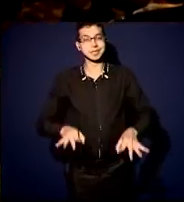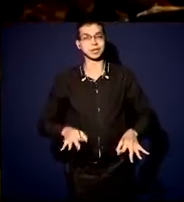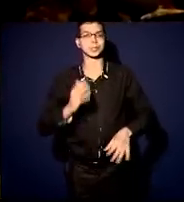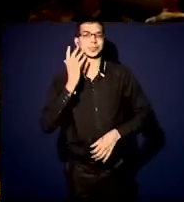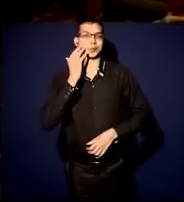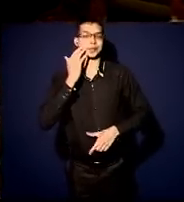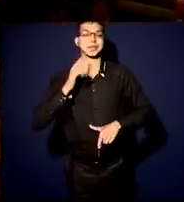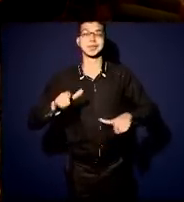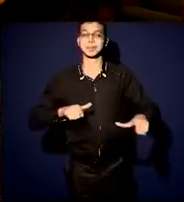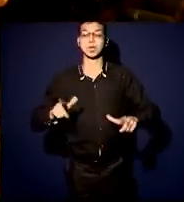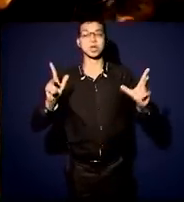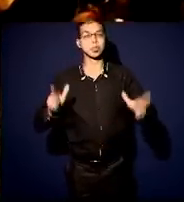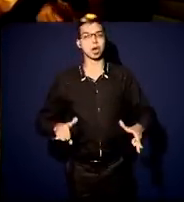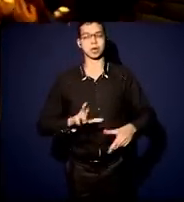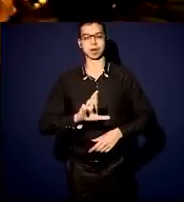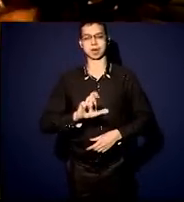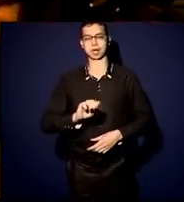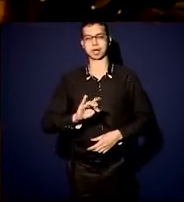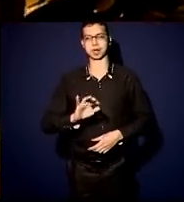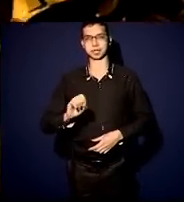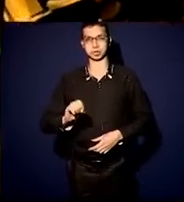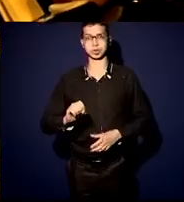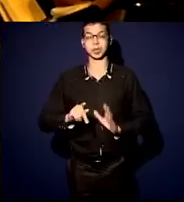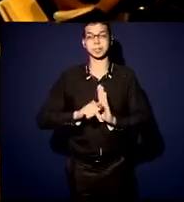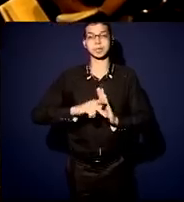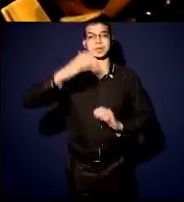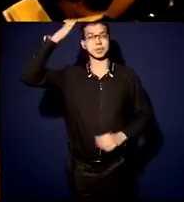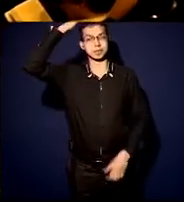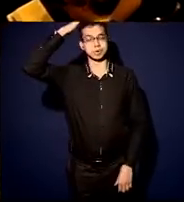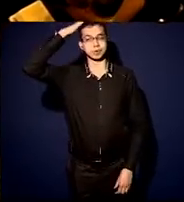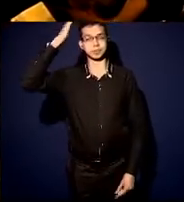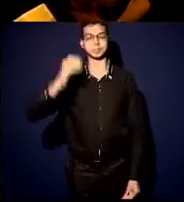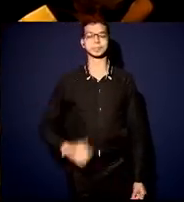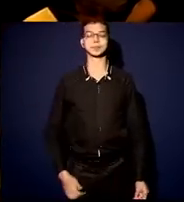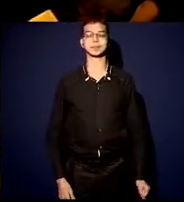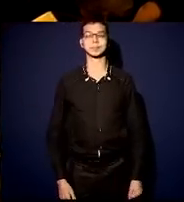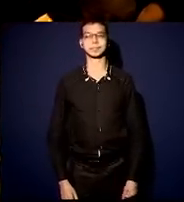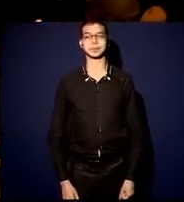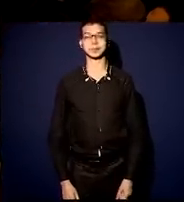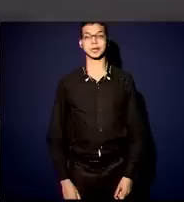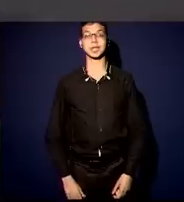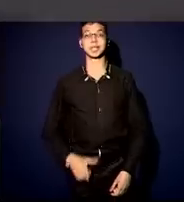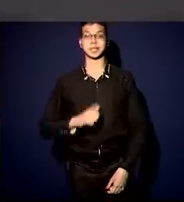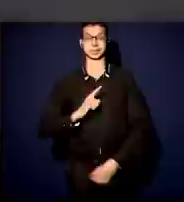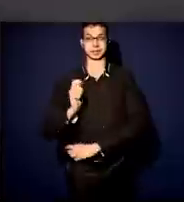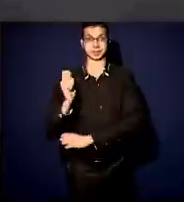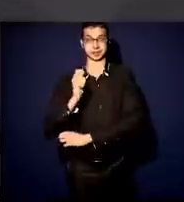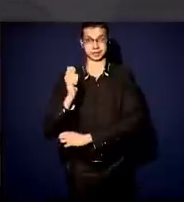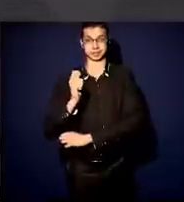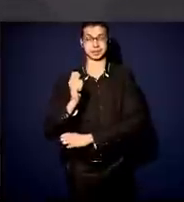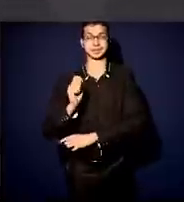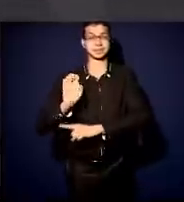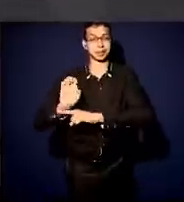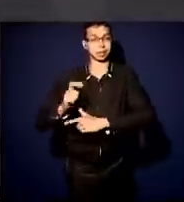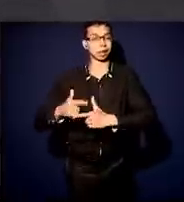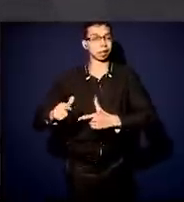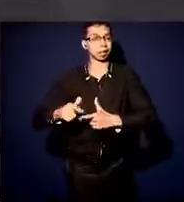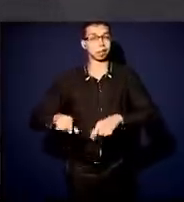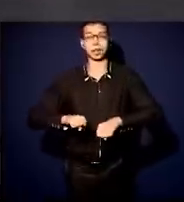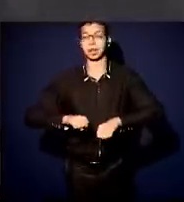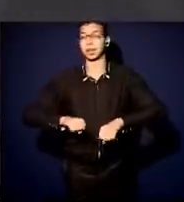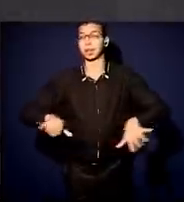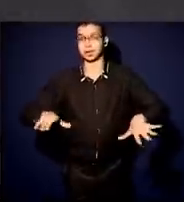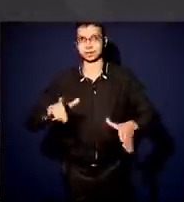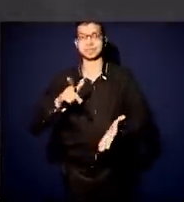Ratinho lá no Paraná, estado da nossa região. O Rio Grande do Sul é um estado muito polarizado, historicamente. Tem o